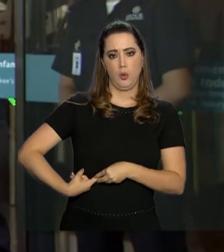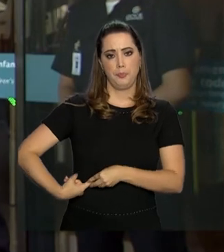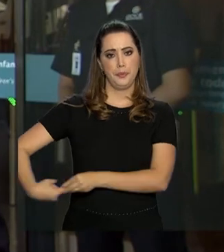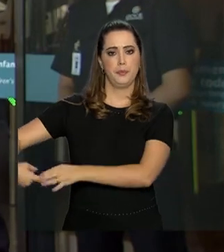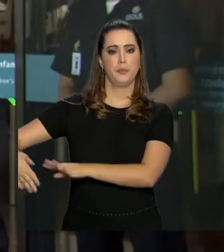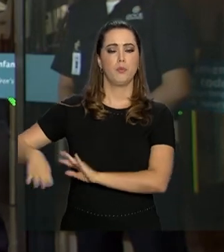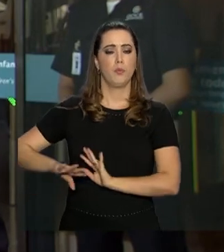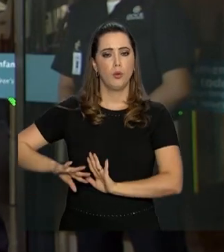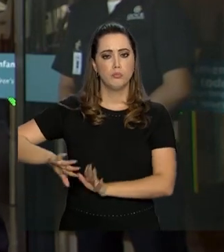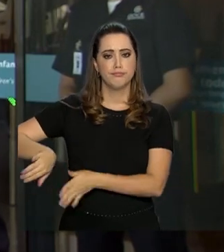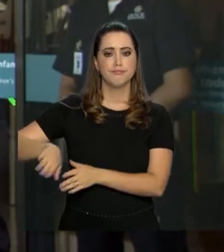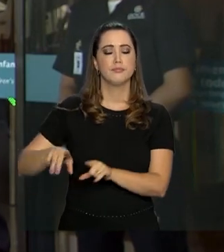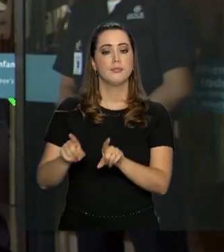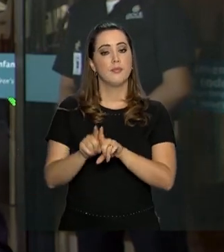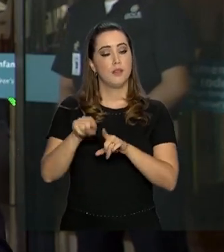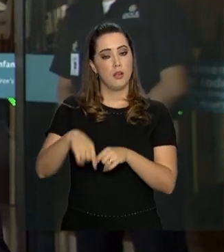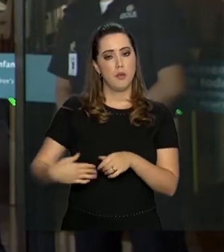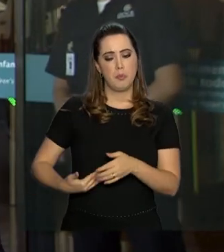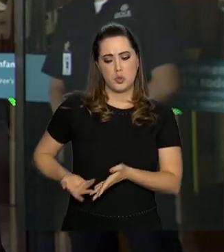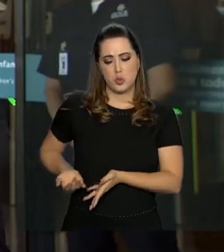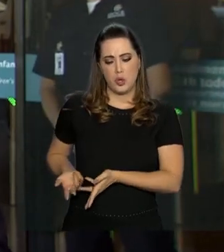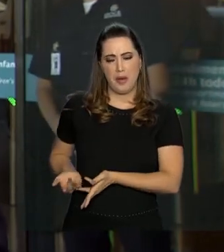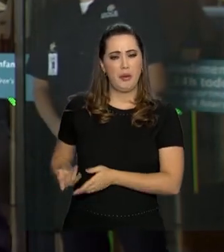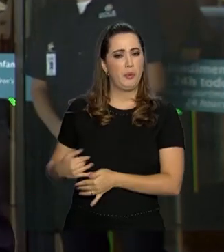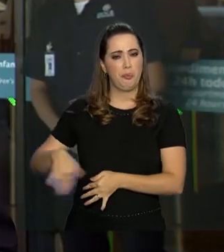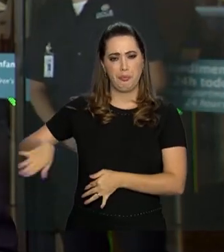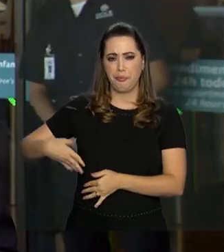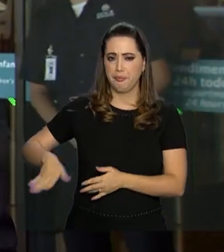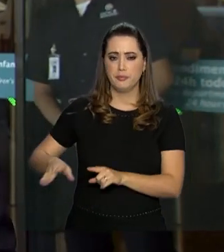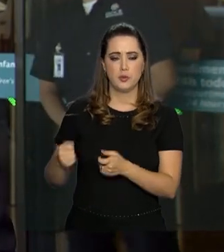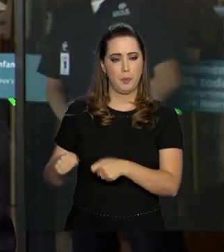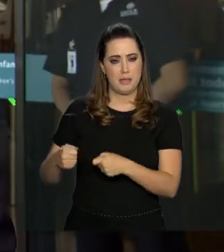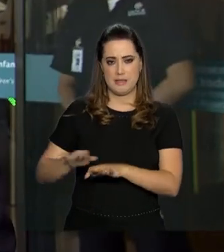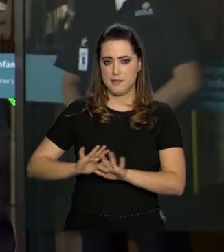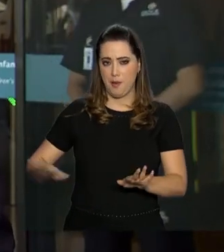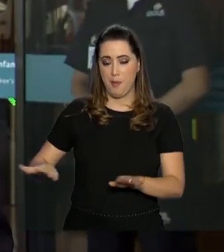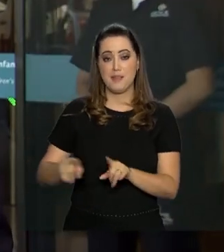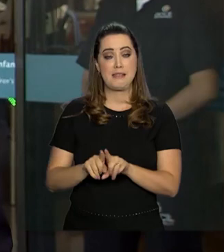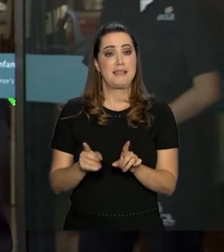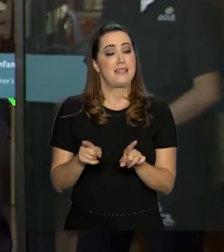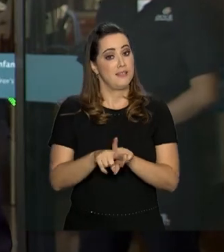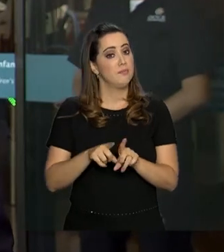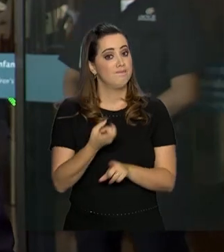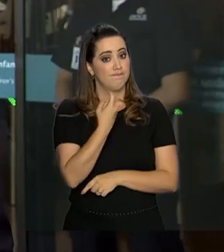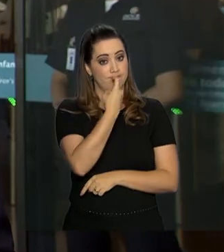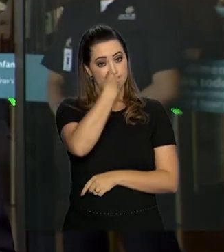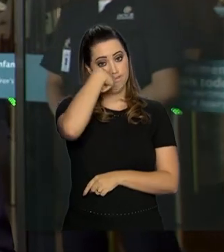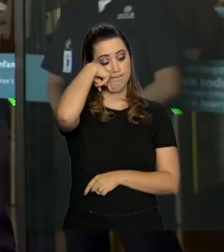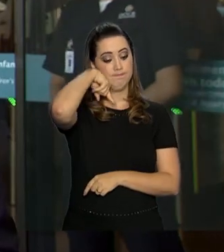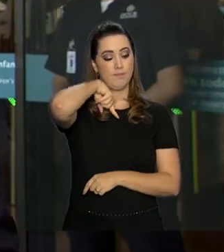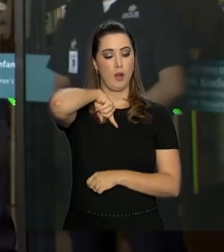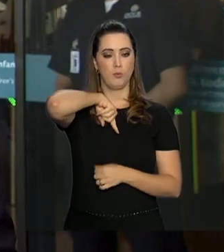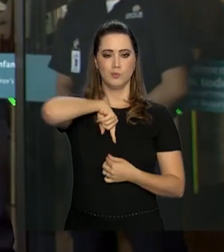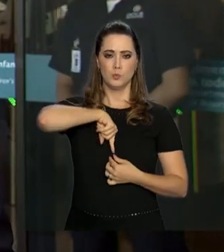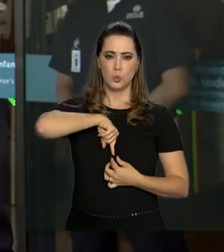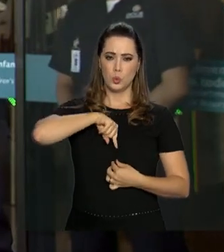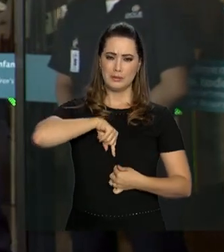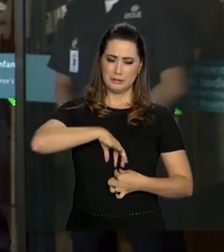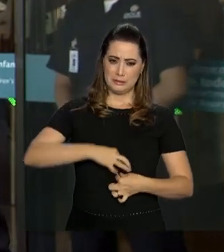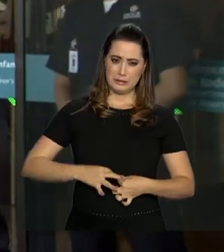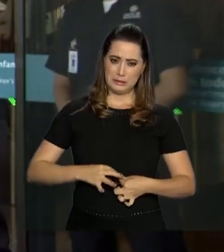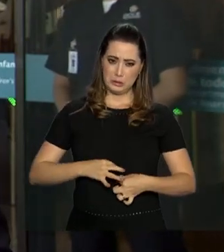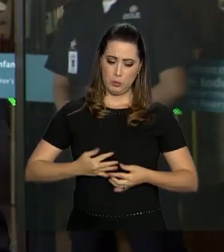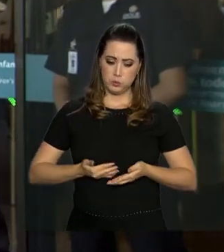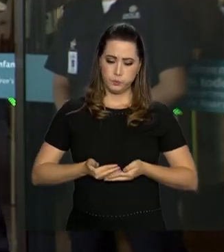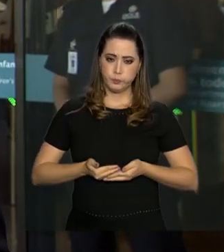colocado em seu abdômen para retirada de líquidos e também a zona nasogástrica, que acessava o estômago